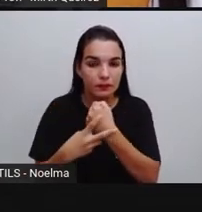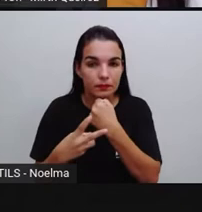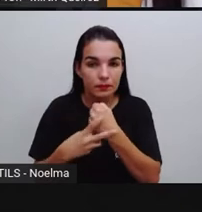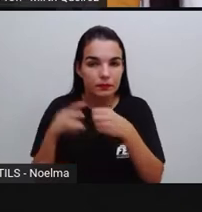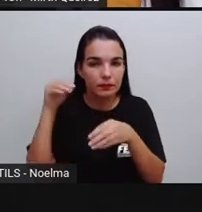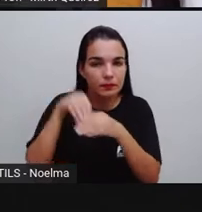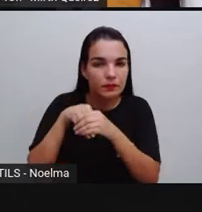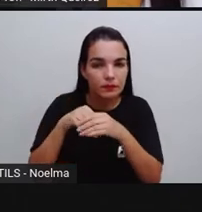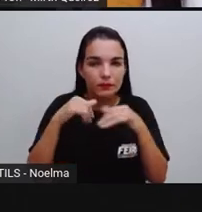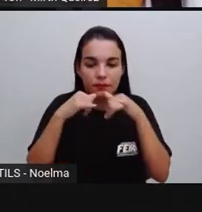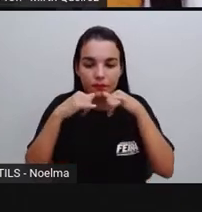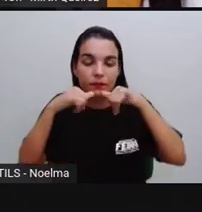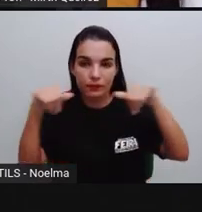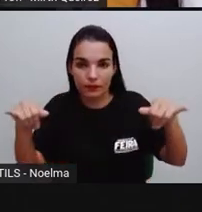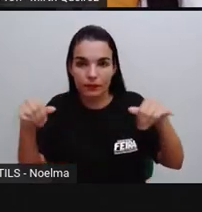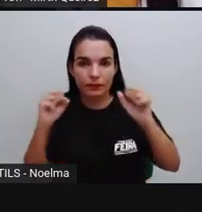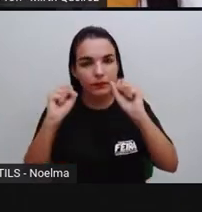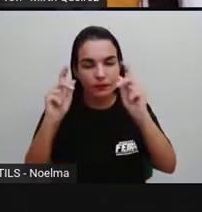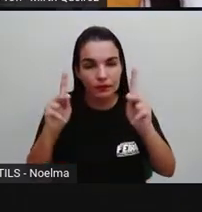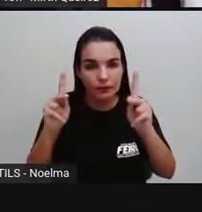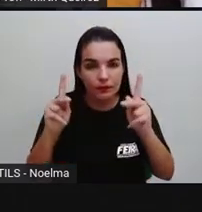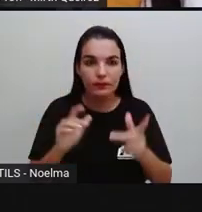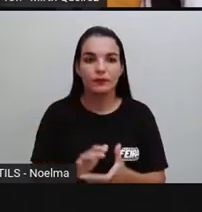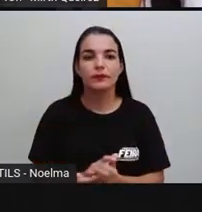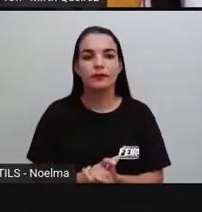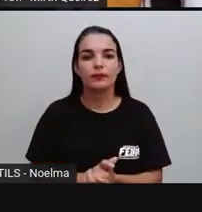dentro de uma notícia, certo?